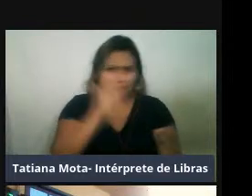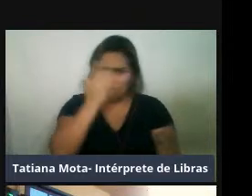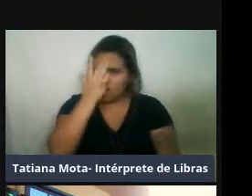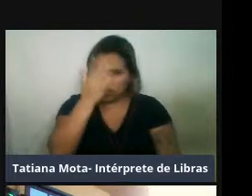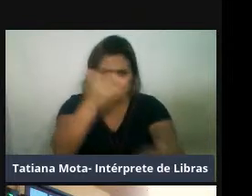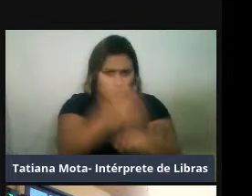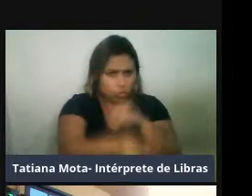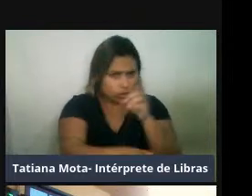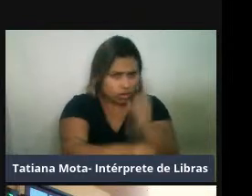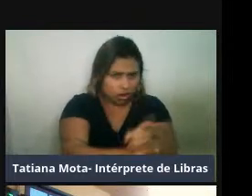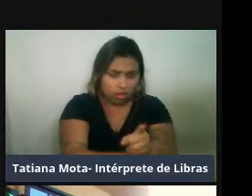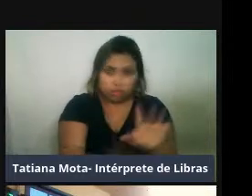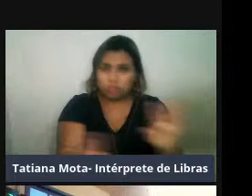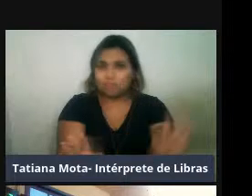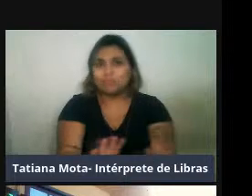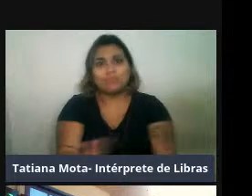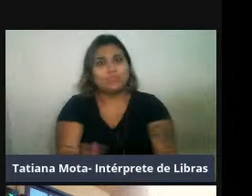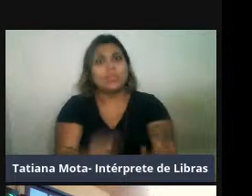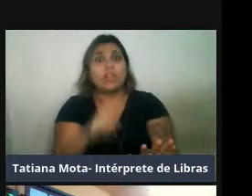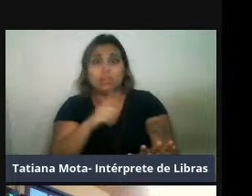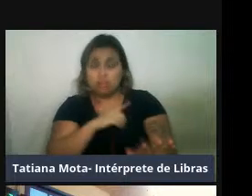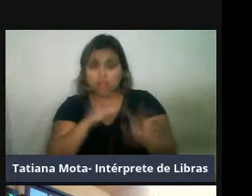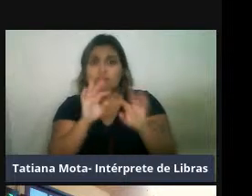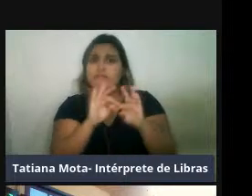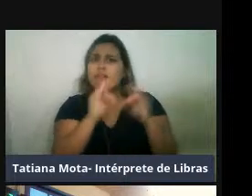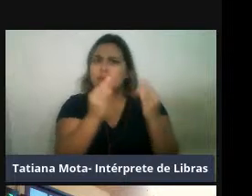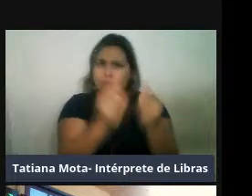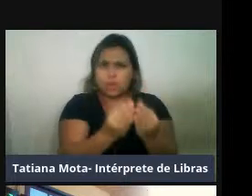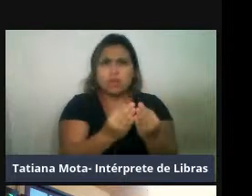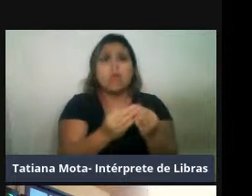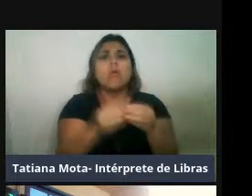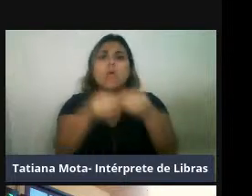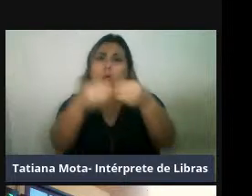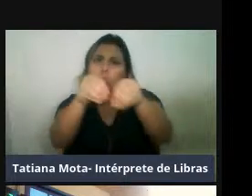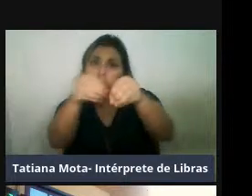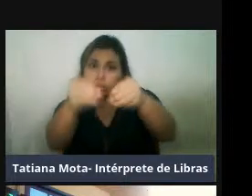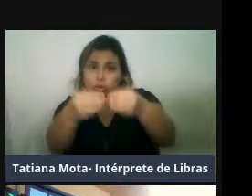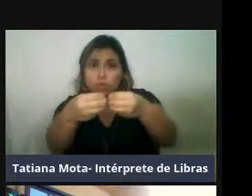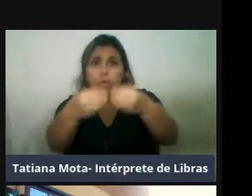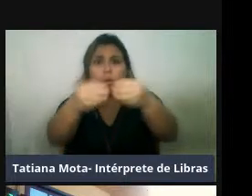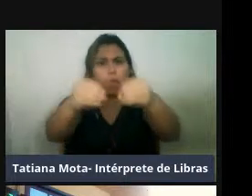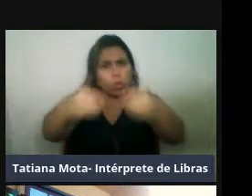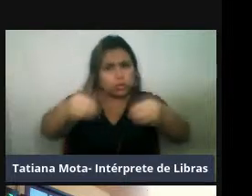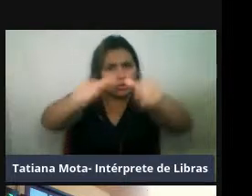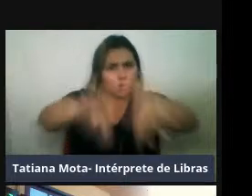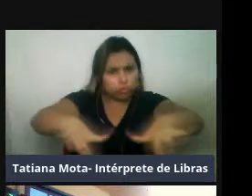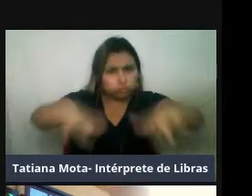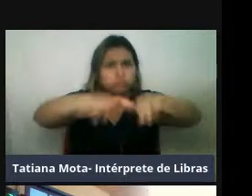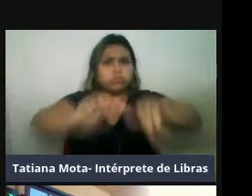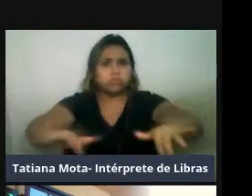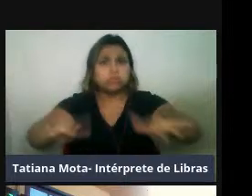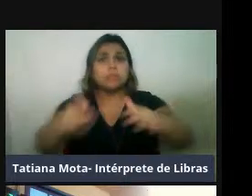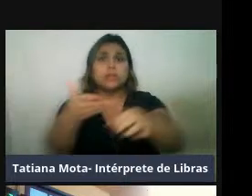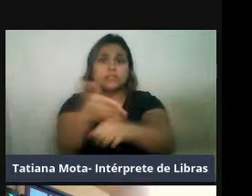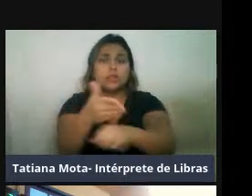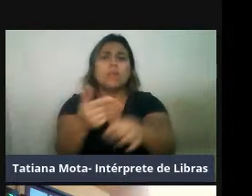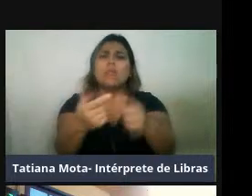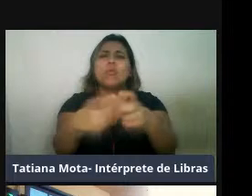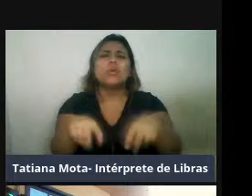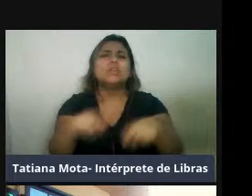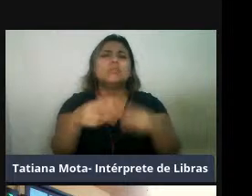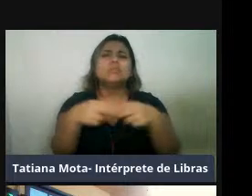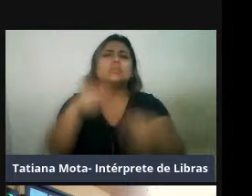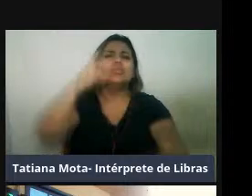famílias que têm um hábito bastante oceânico, por isso dificilmente se consegue fazer estudos mais aprofundados,